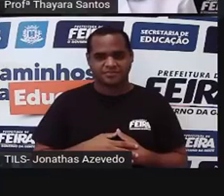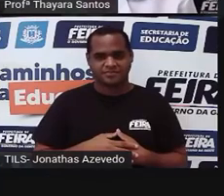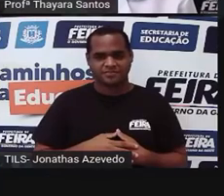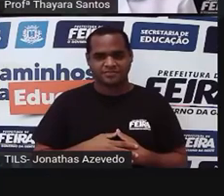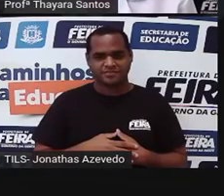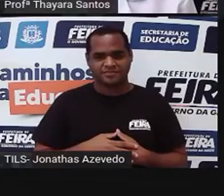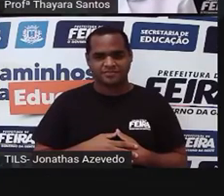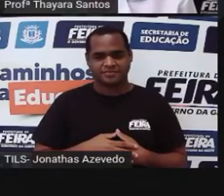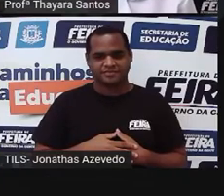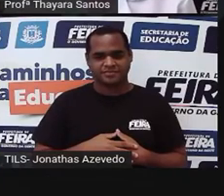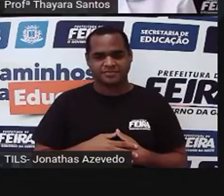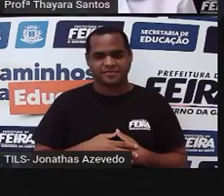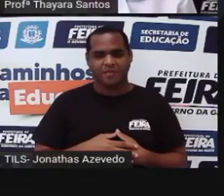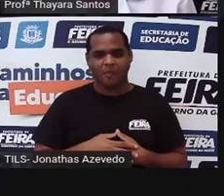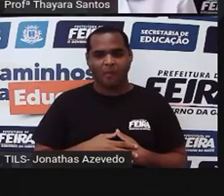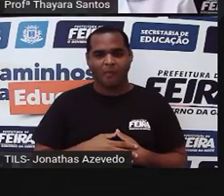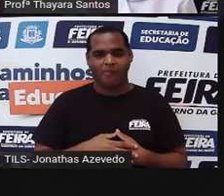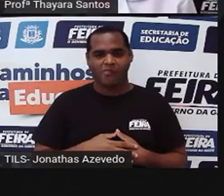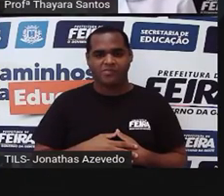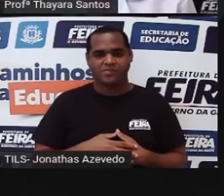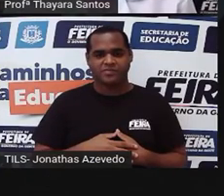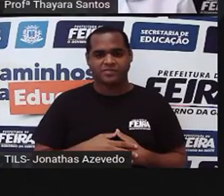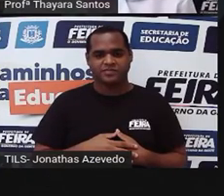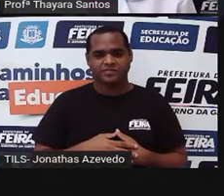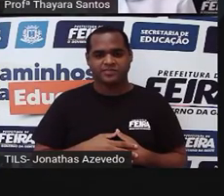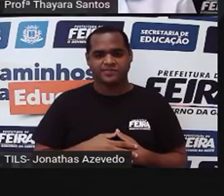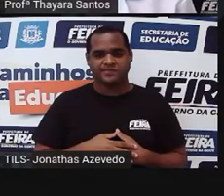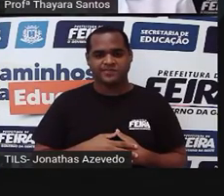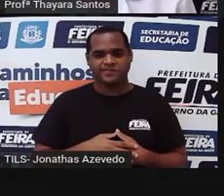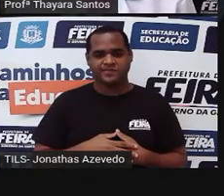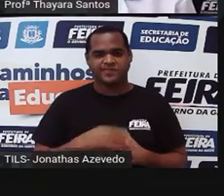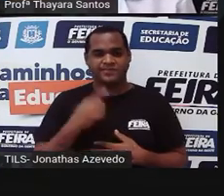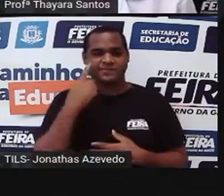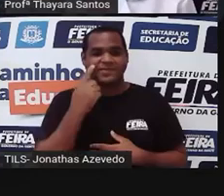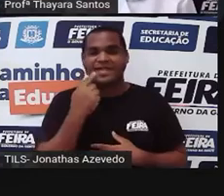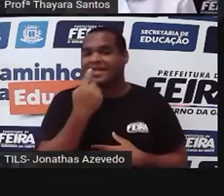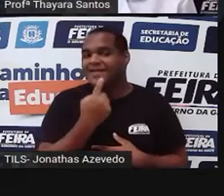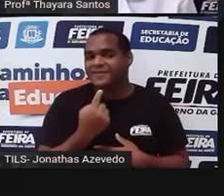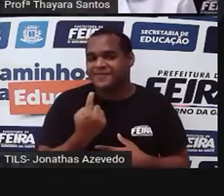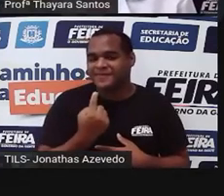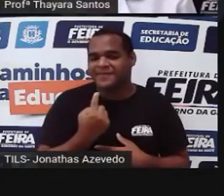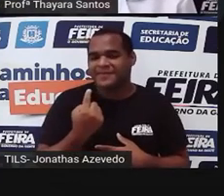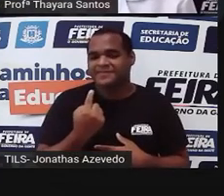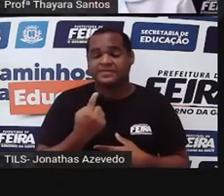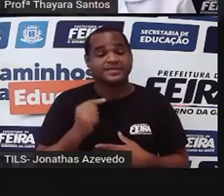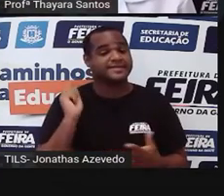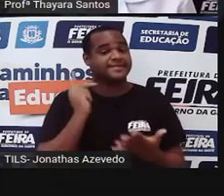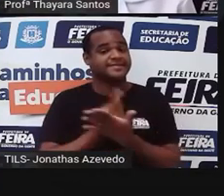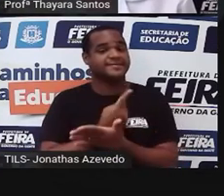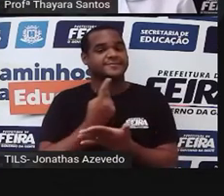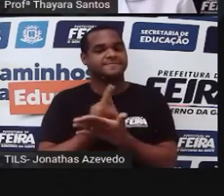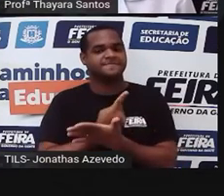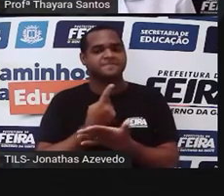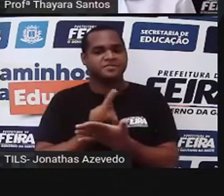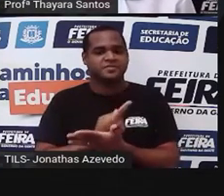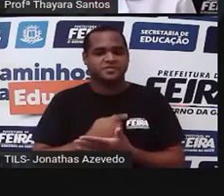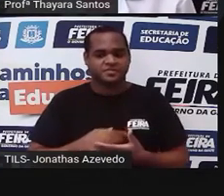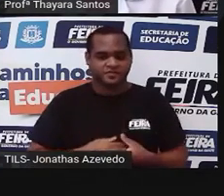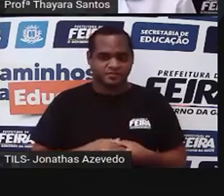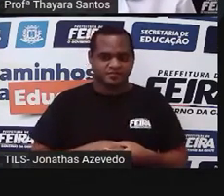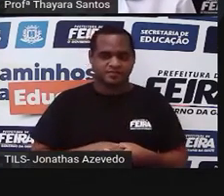Pronto. Ai. Vim para cá. Vou entrar na língua. Também não é a língua.